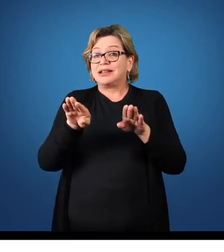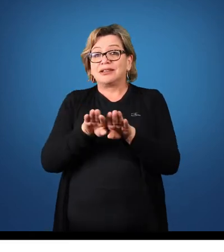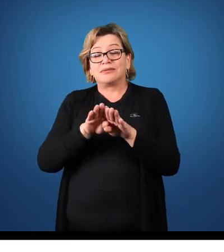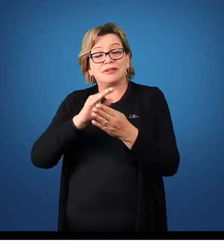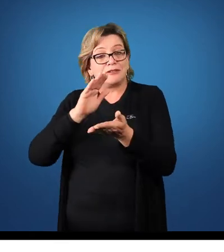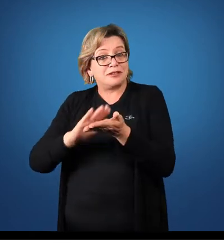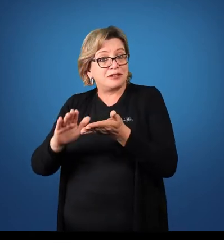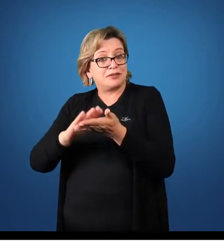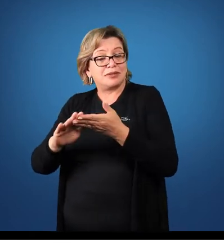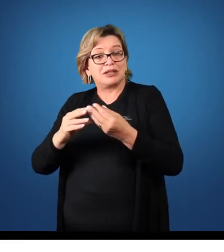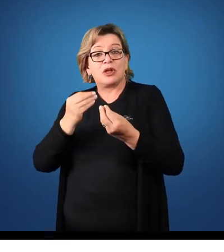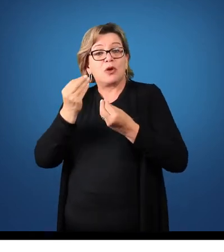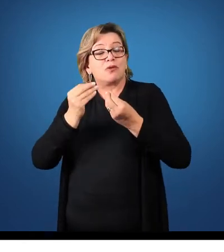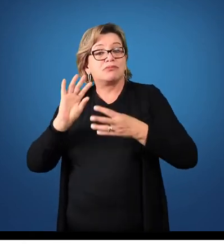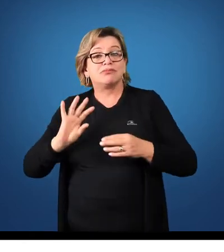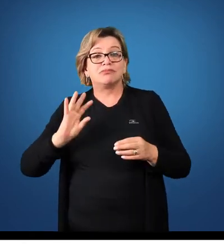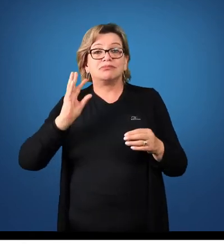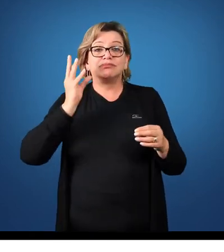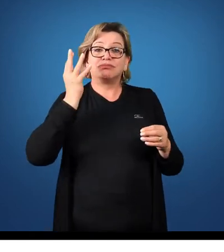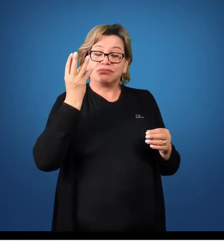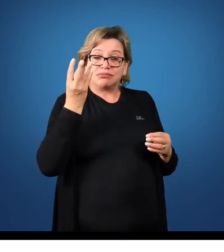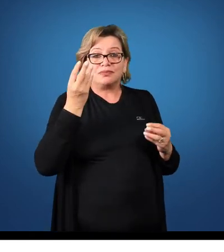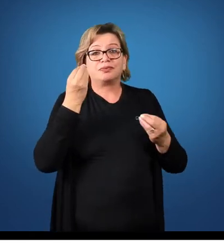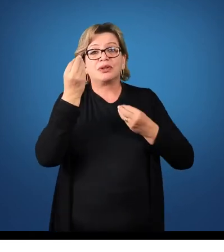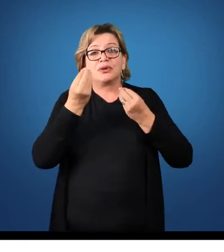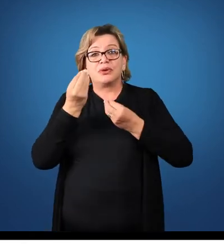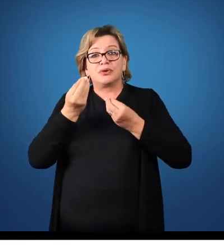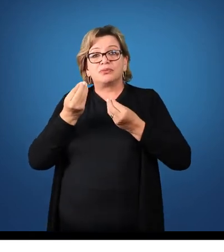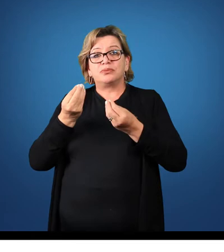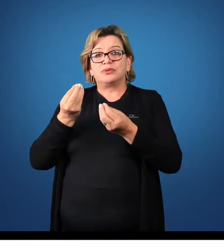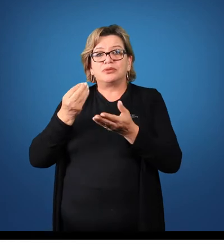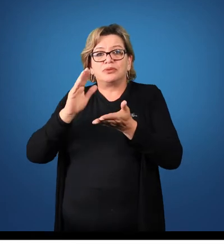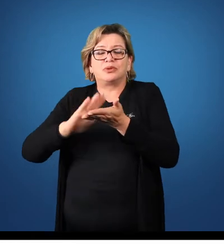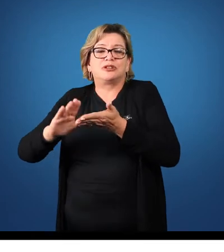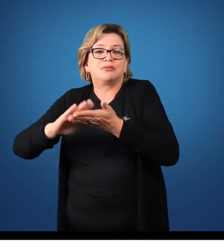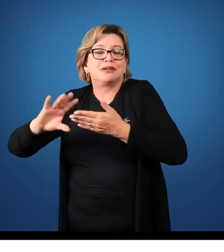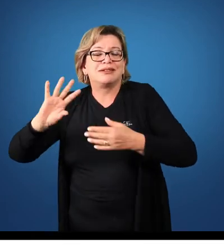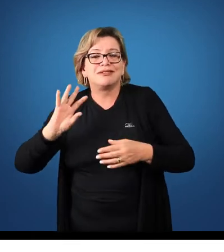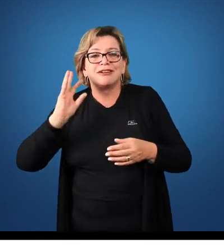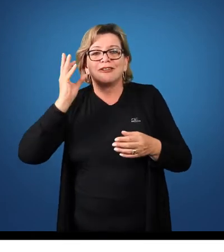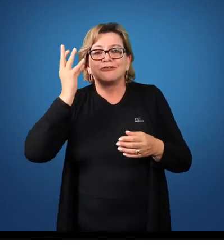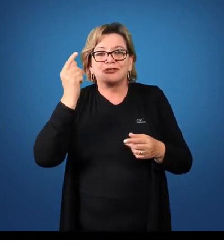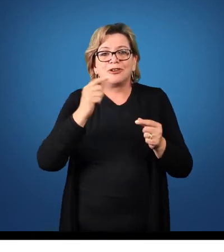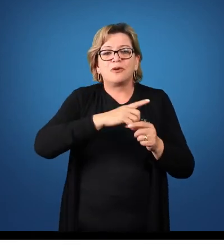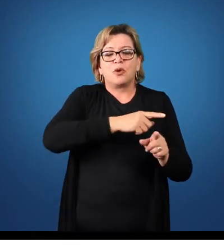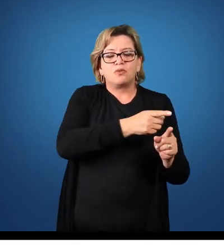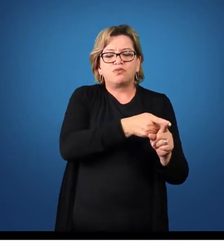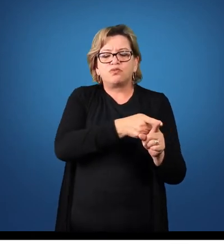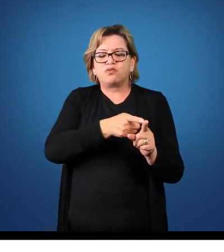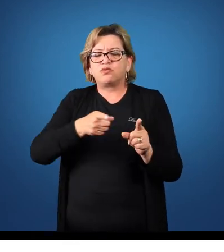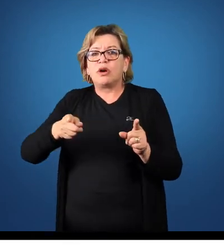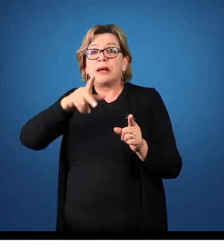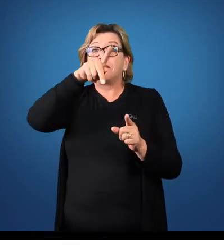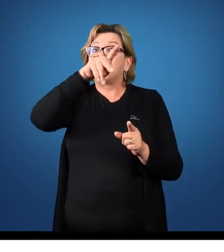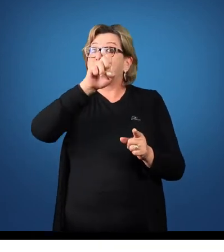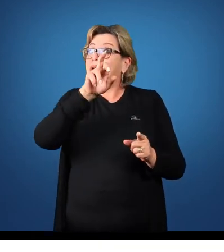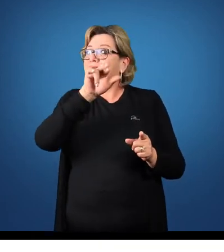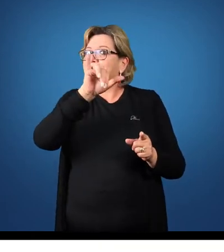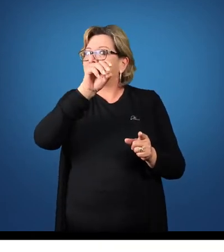as despesas, em que período que eu gerei essa receita e em que período que essa despesa foi consumida. Para que eu